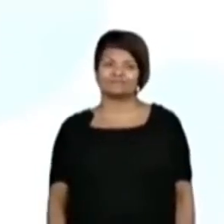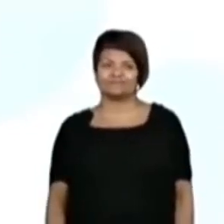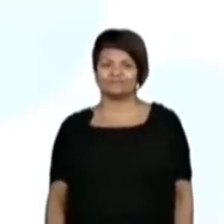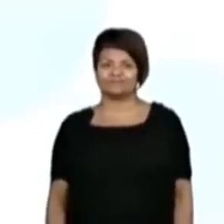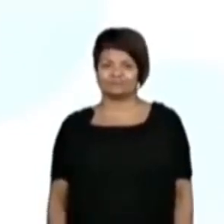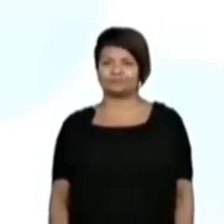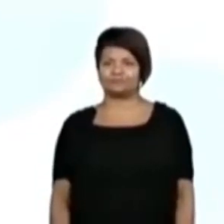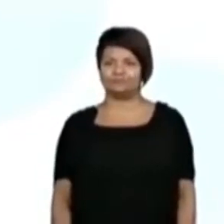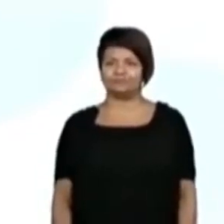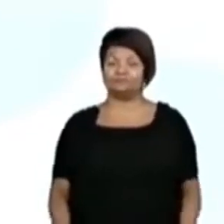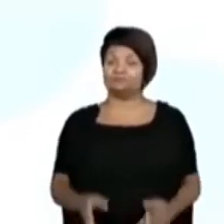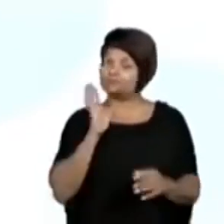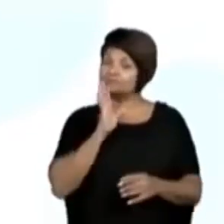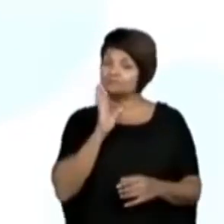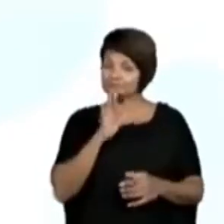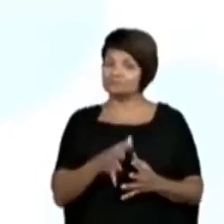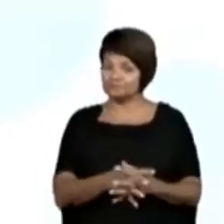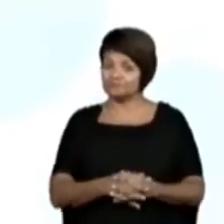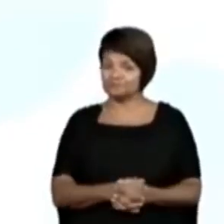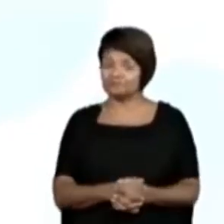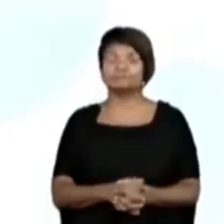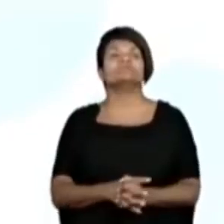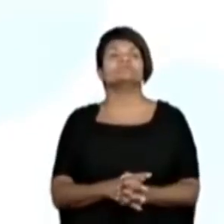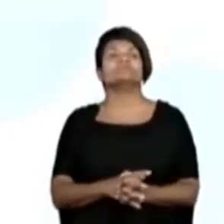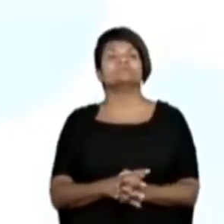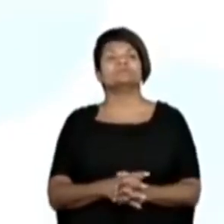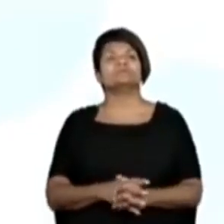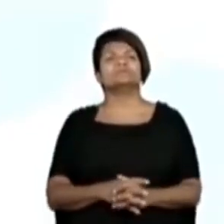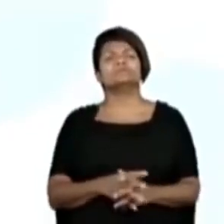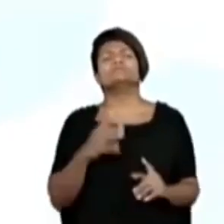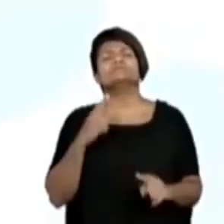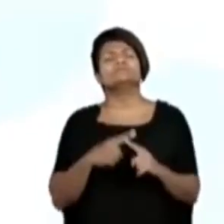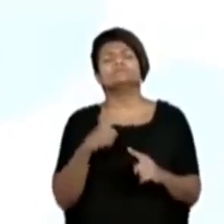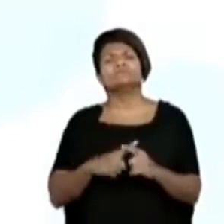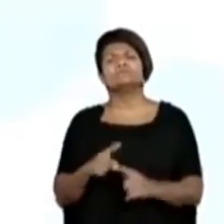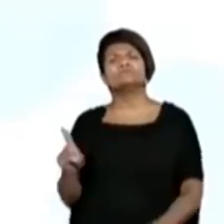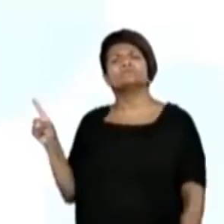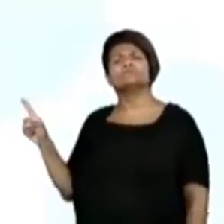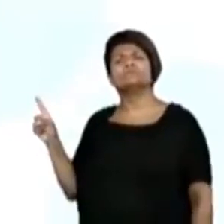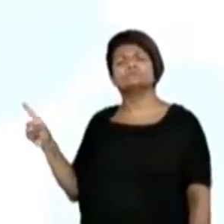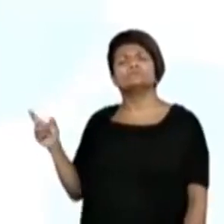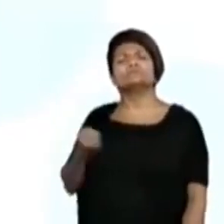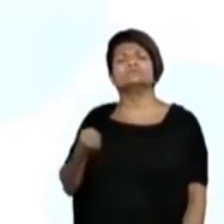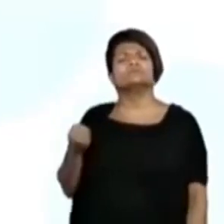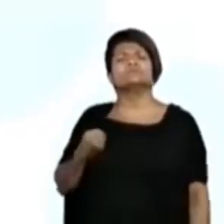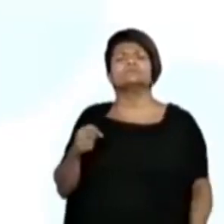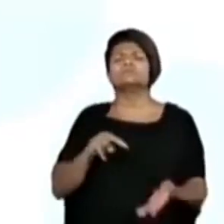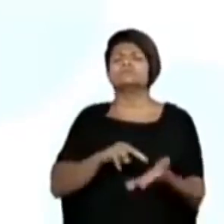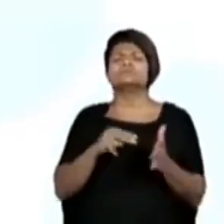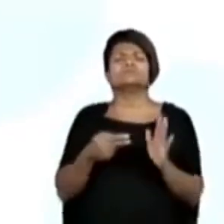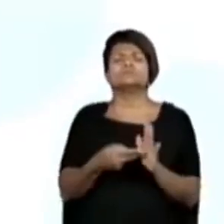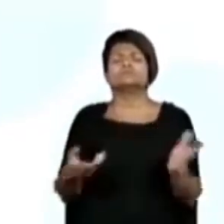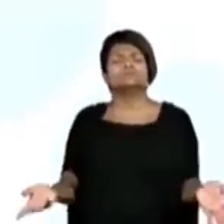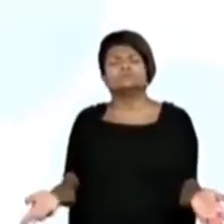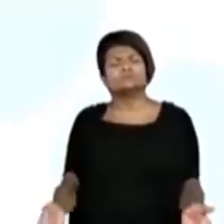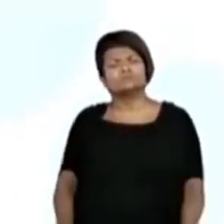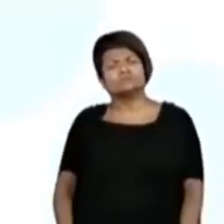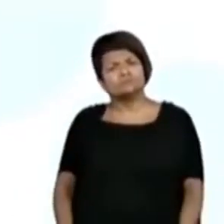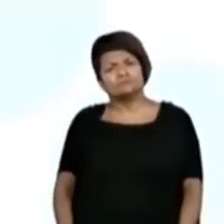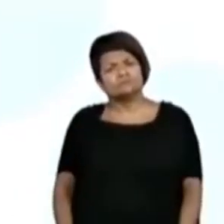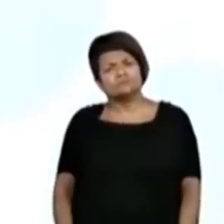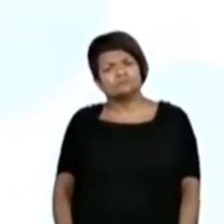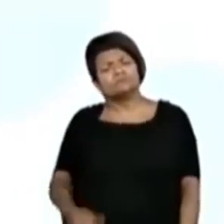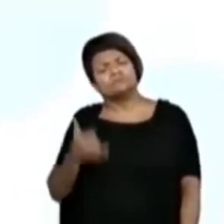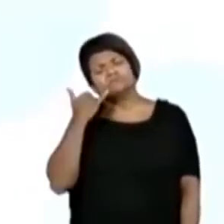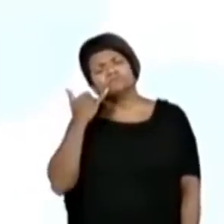é o 6. Legal, né, professora Fran? Sim, muito legal, Prô. Por que que esses números, o que que eles significam num número